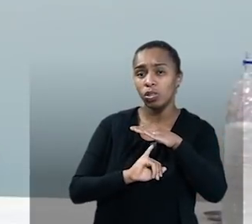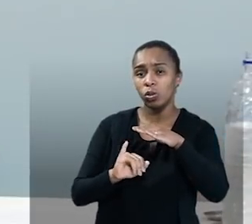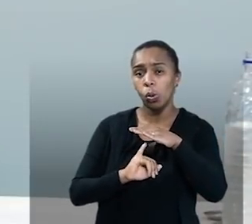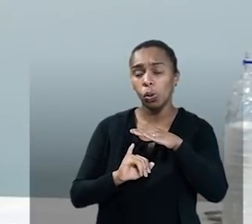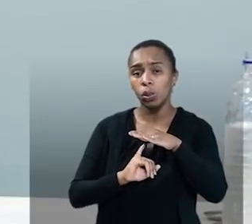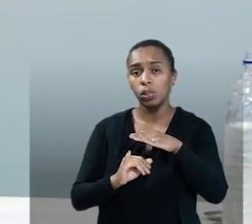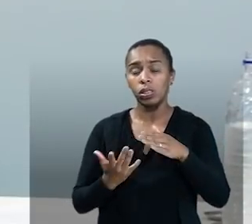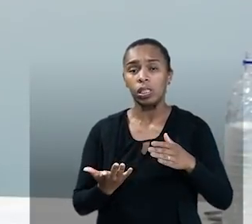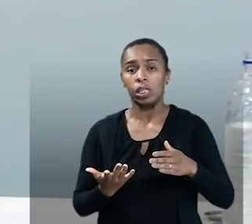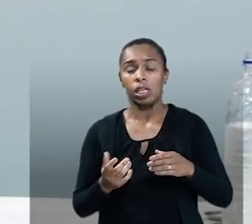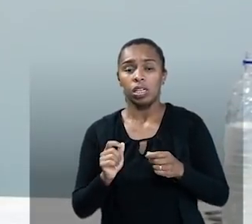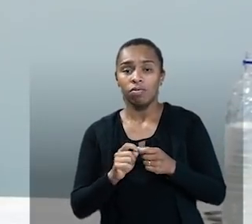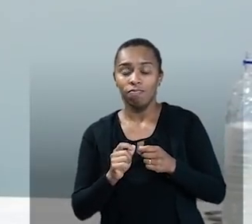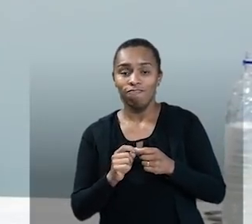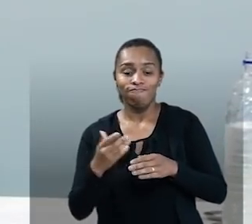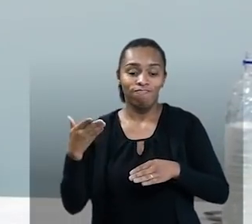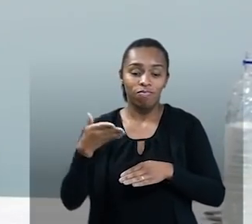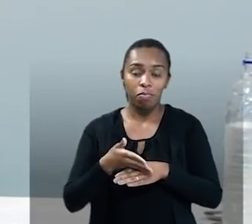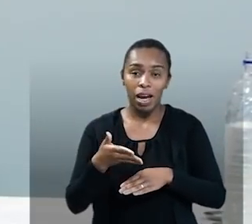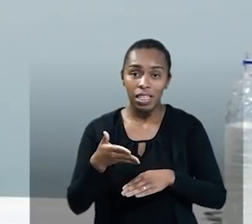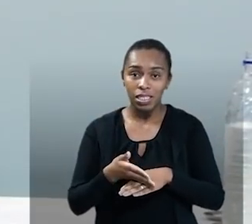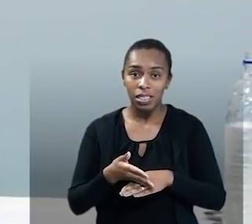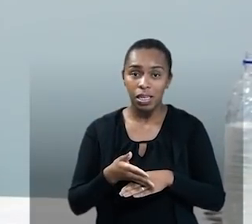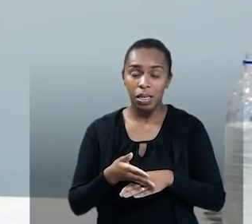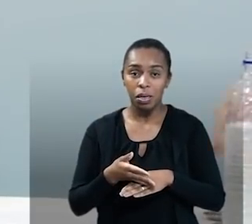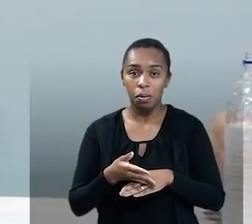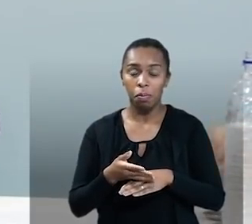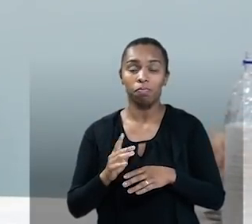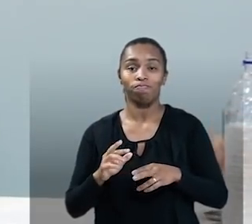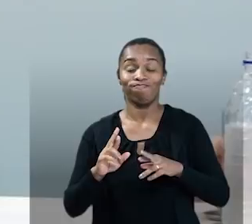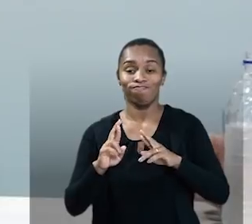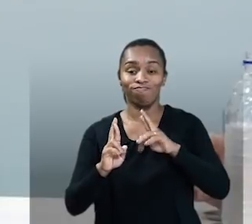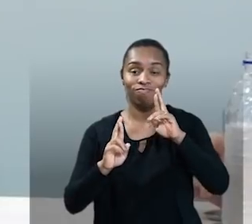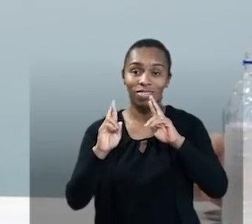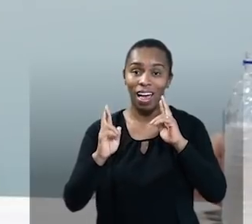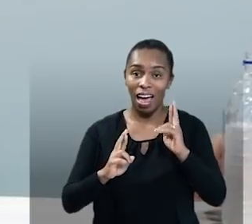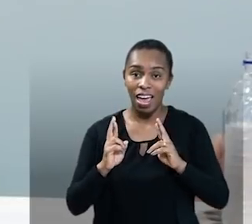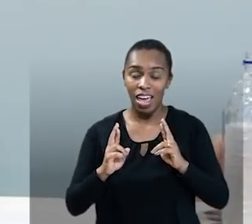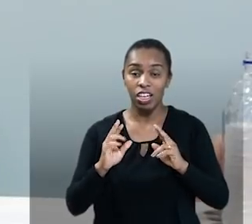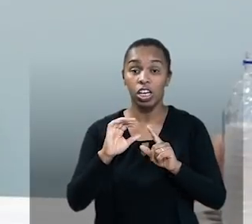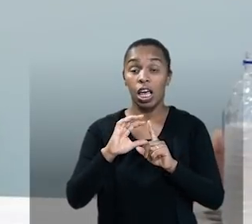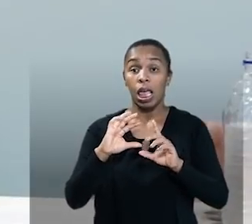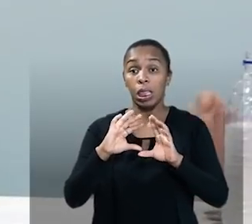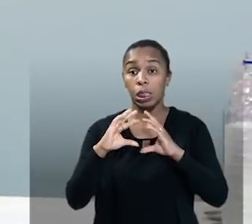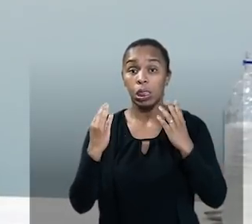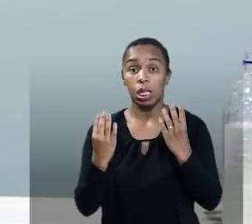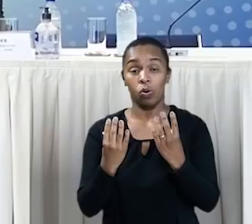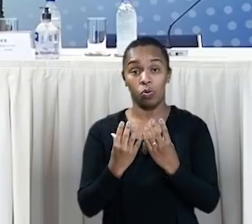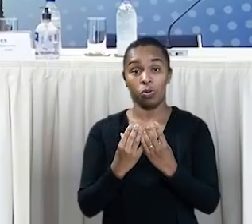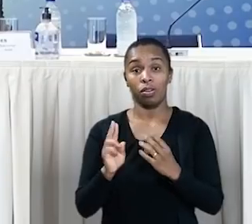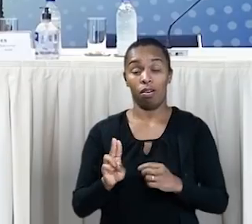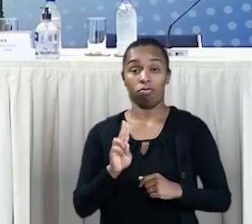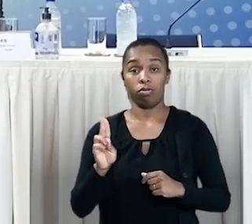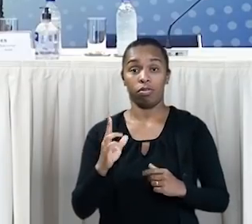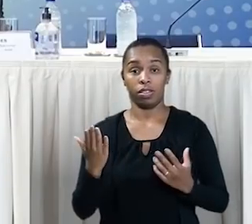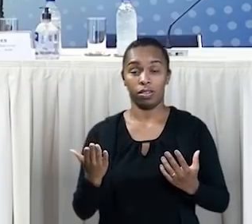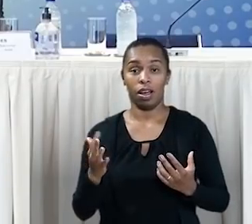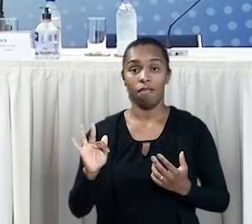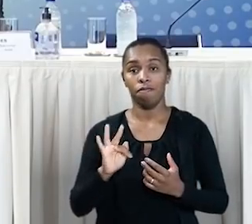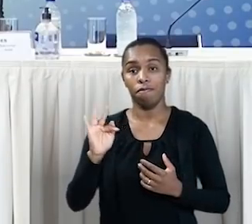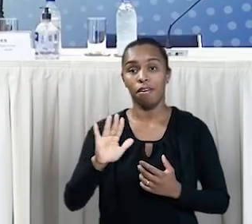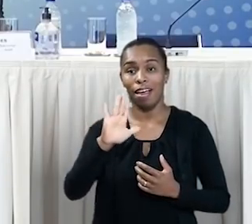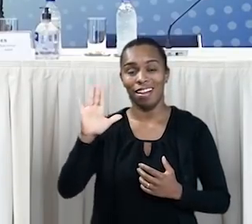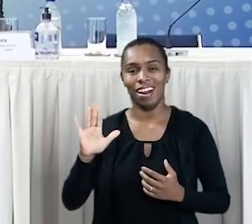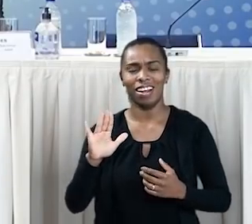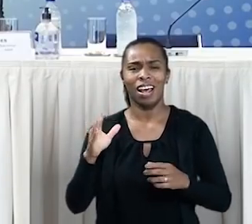que fazem parte da Rede Café, da Comunidade Acadêmica Federada, e isso inclui as